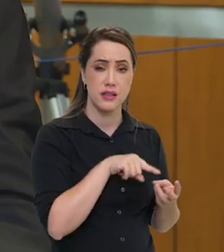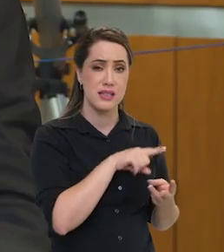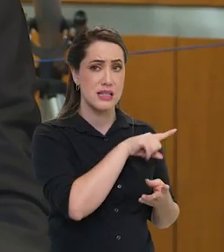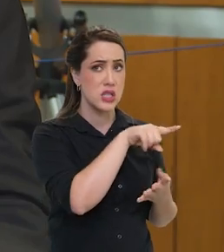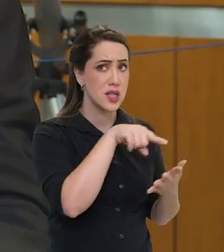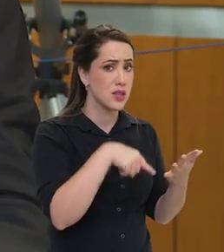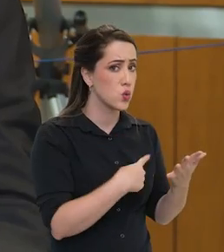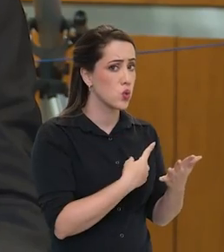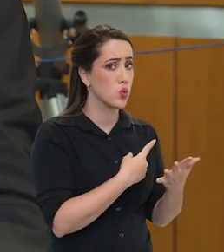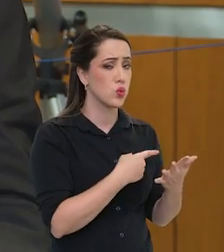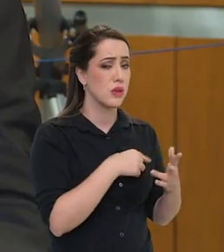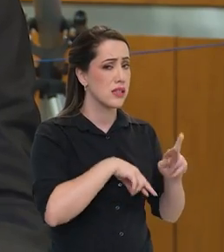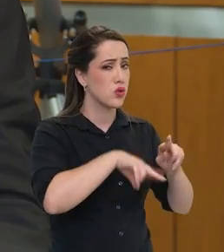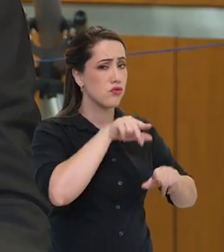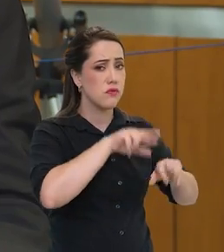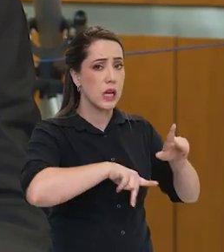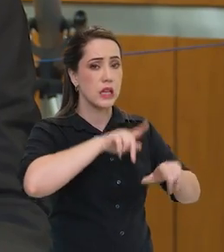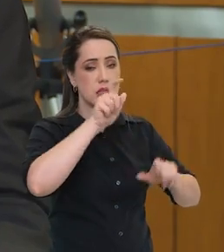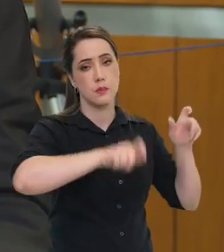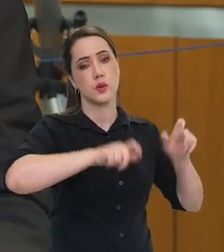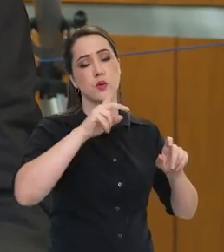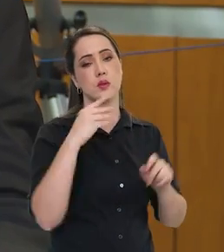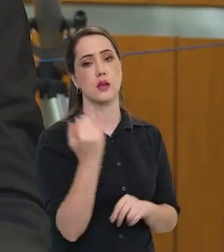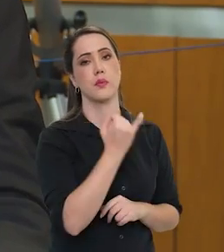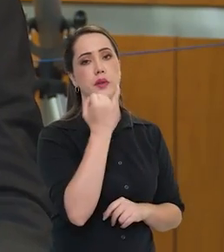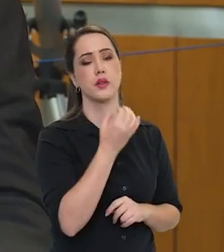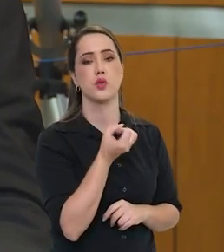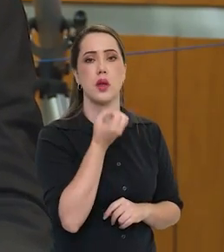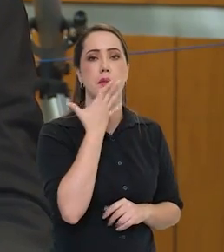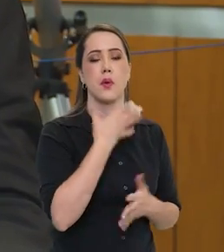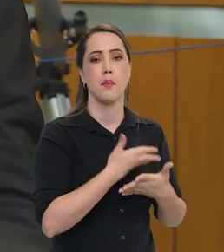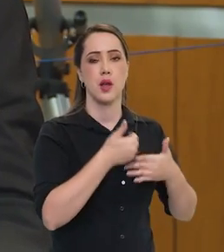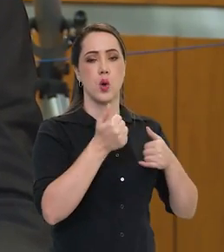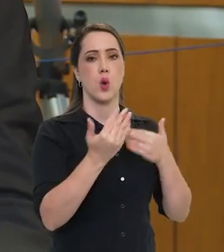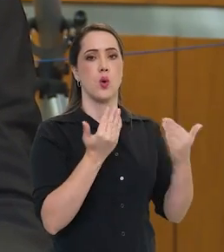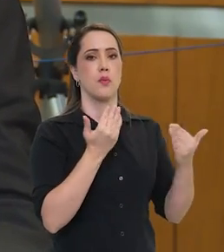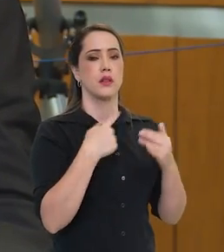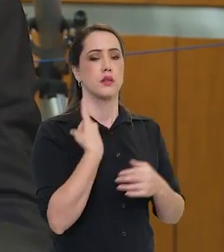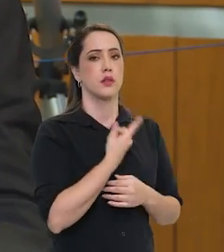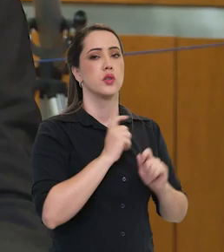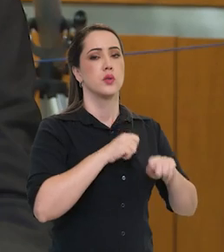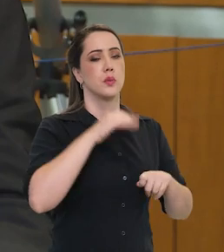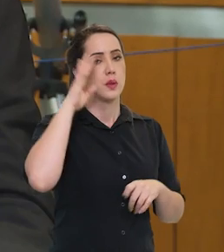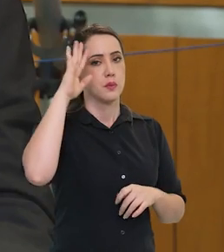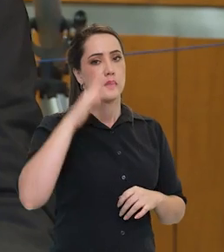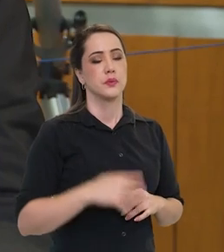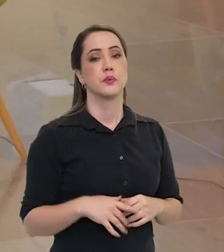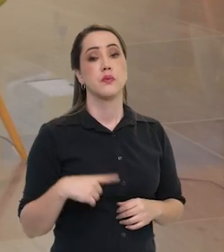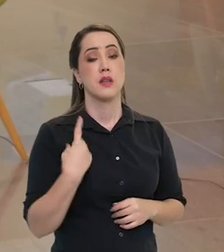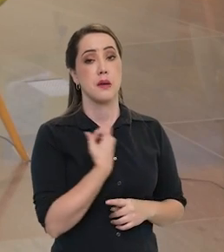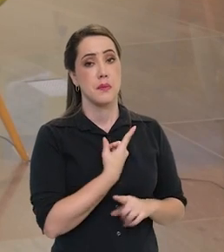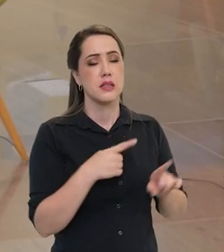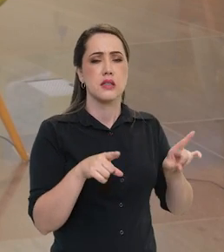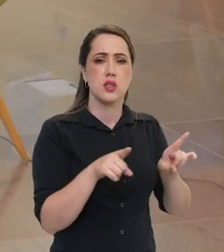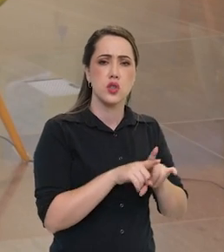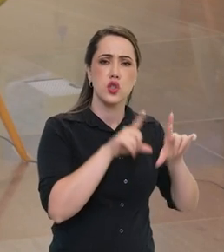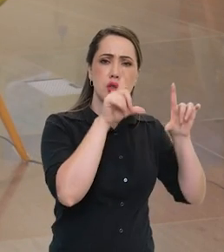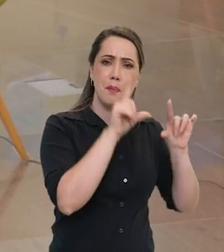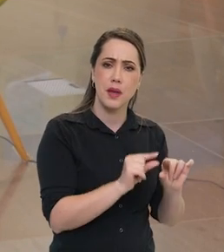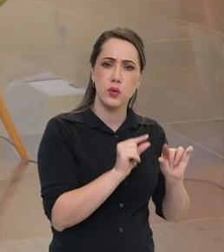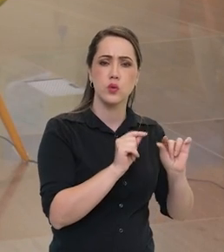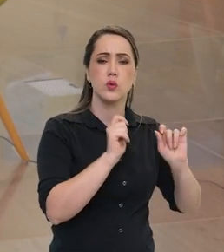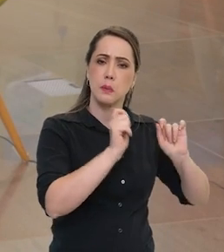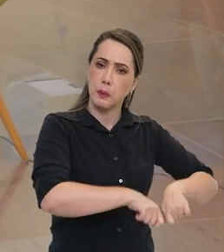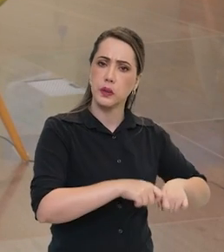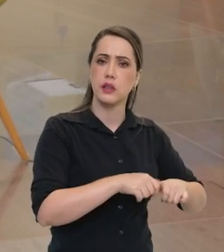Isso é importante. Essa diversidade traz benefícios muito maiores do que a gente pode imaginar. Mas nós estamos fazendo menos